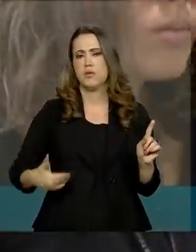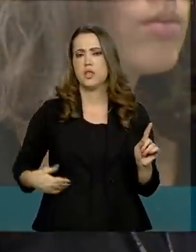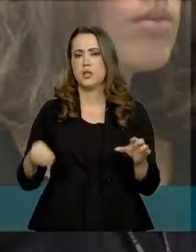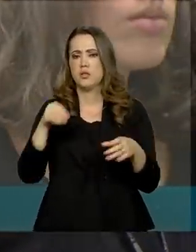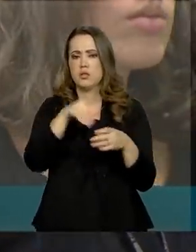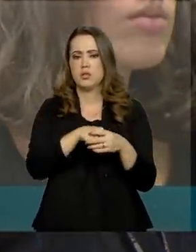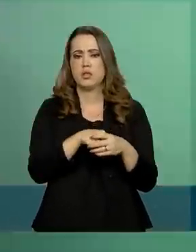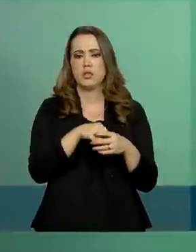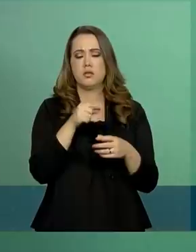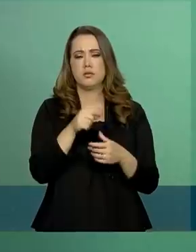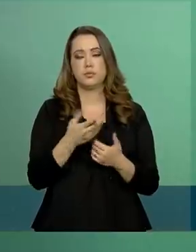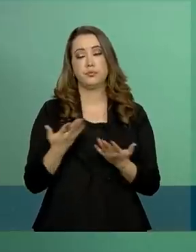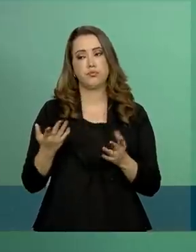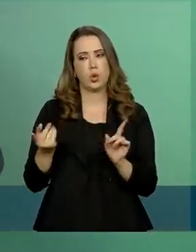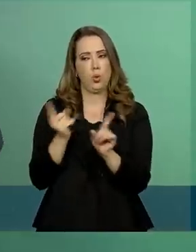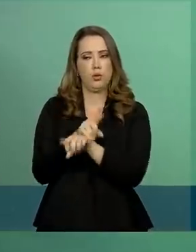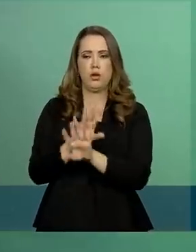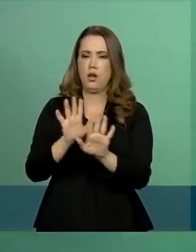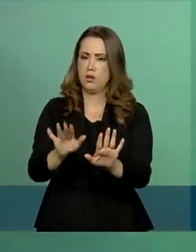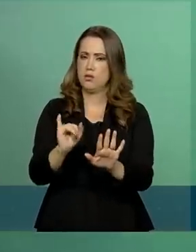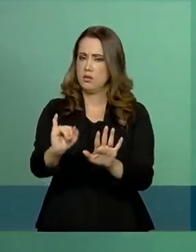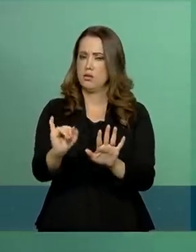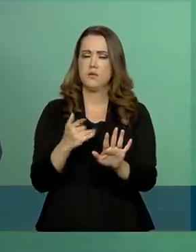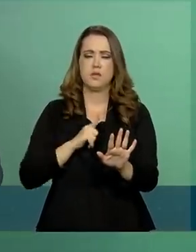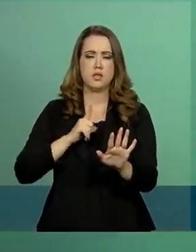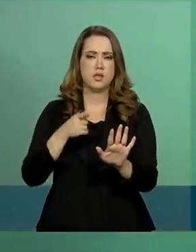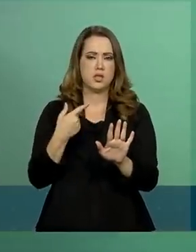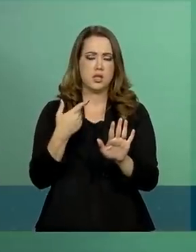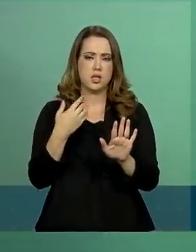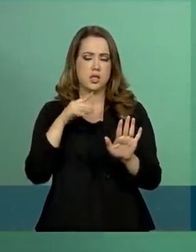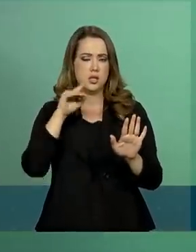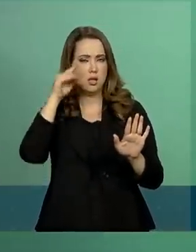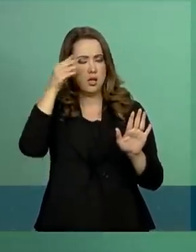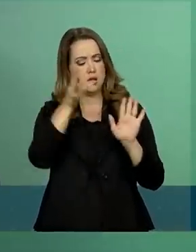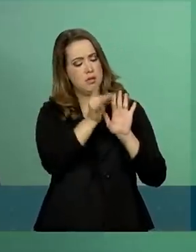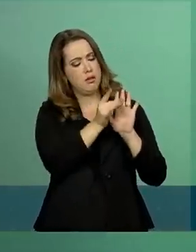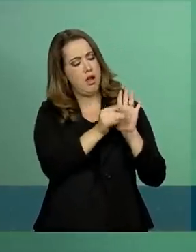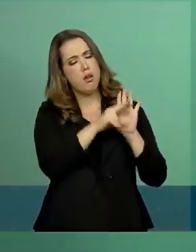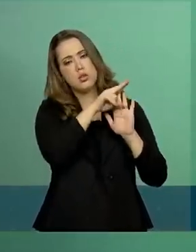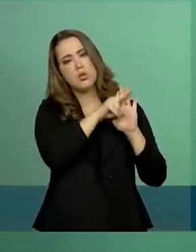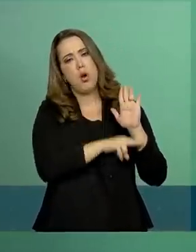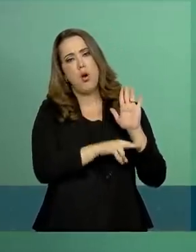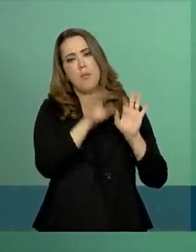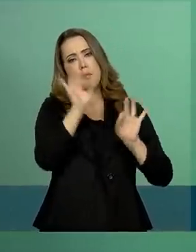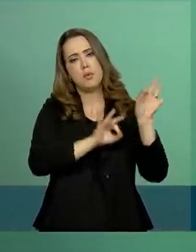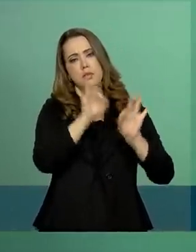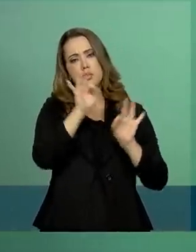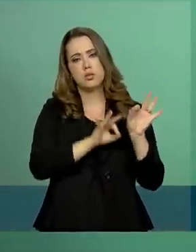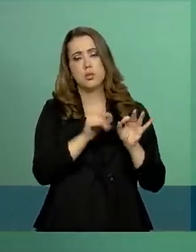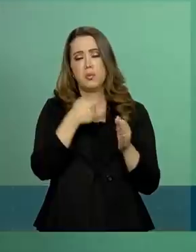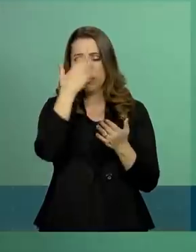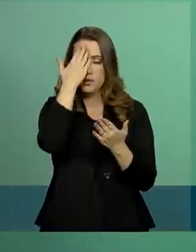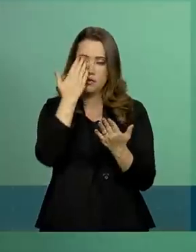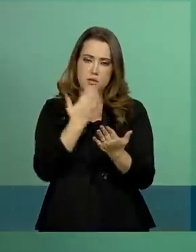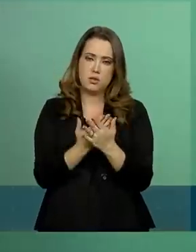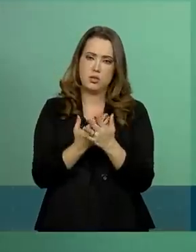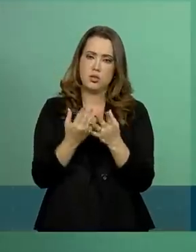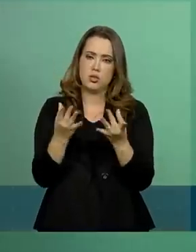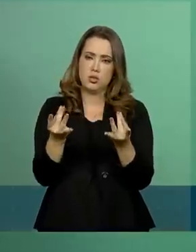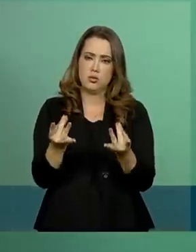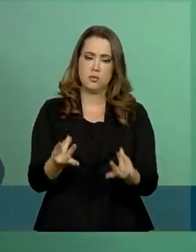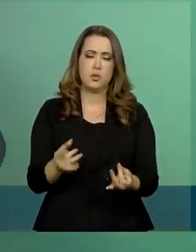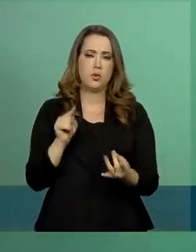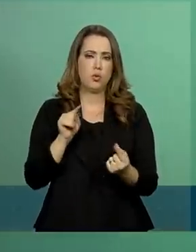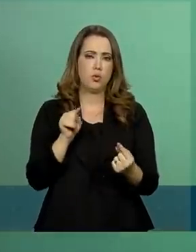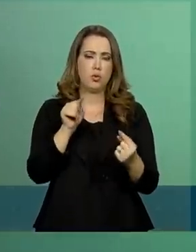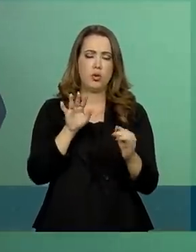propagandas mercadológicas? contrário, quando você estabelece políticas, estratégias e planos, é porque você confia na ponta da